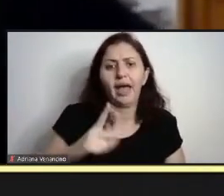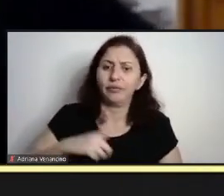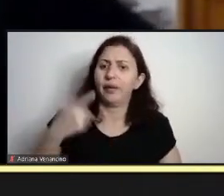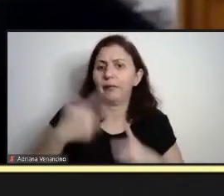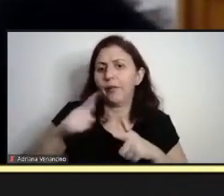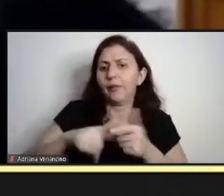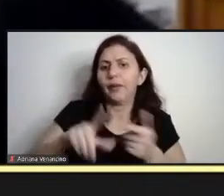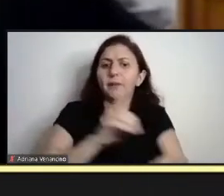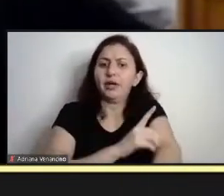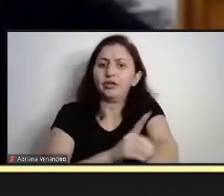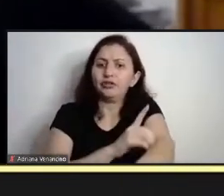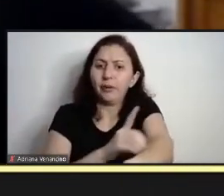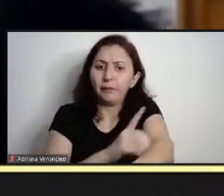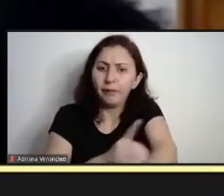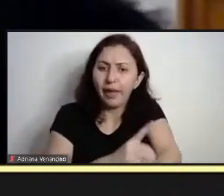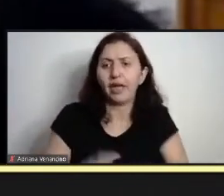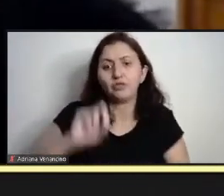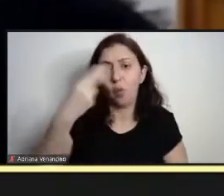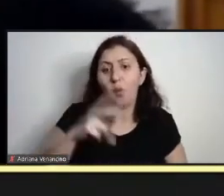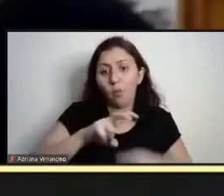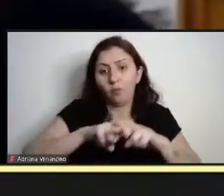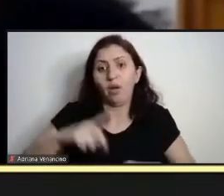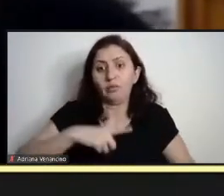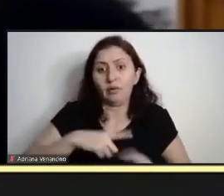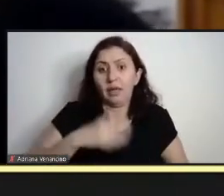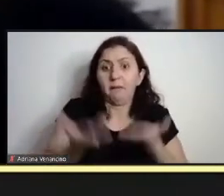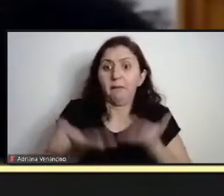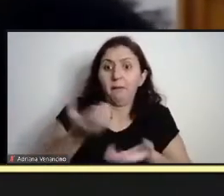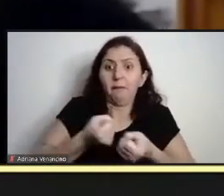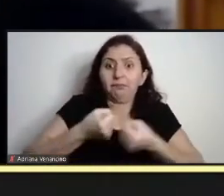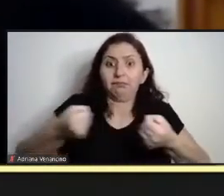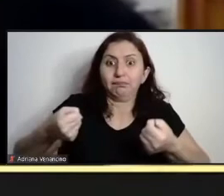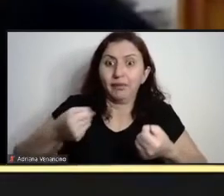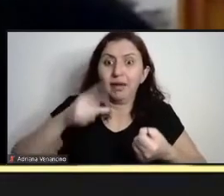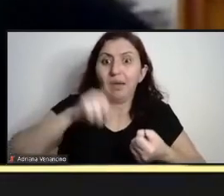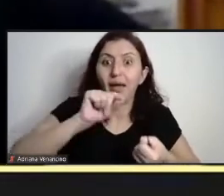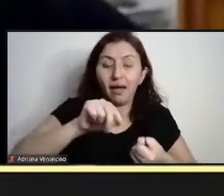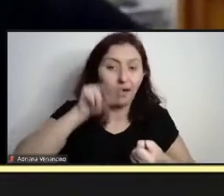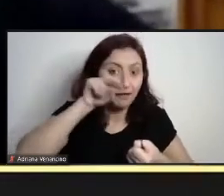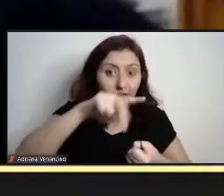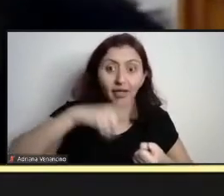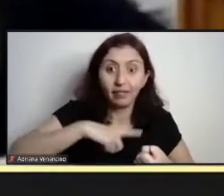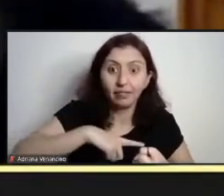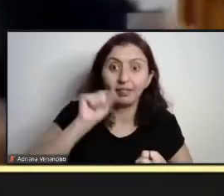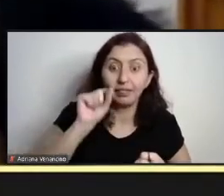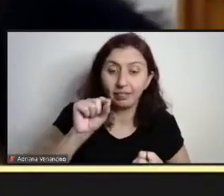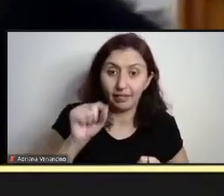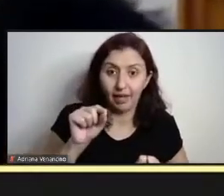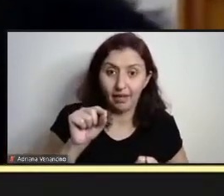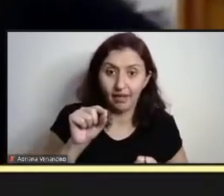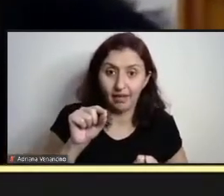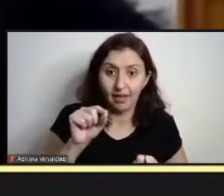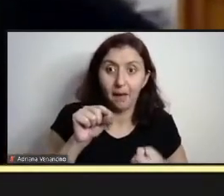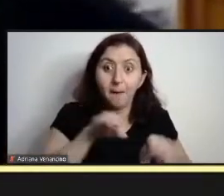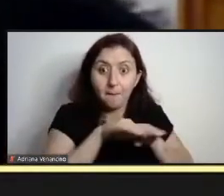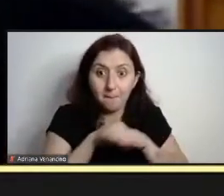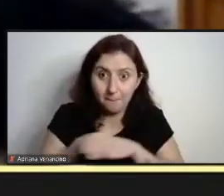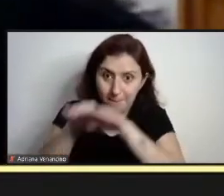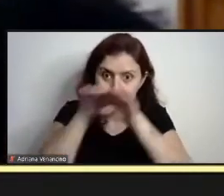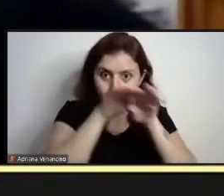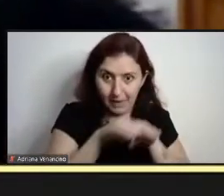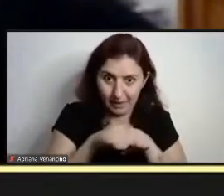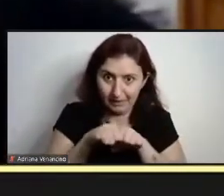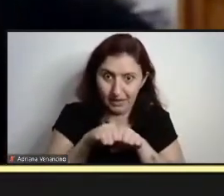ele tinha excesso de peso, assim, então, quer dizer, as pessoas, o padrão, né,